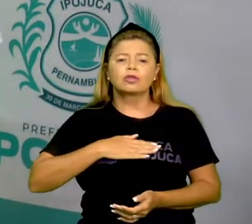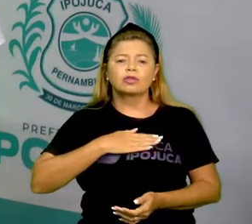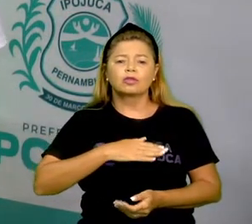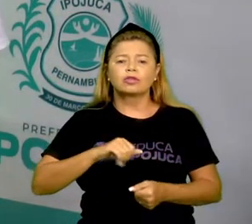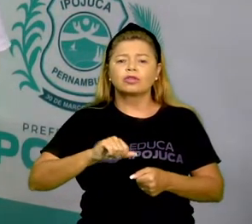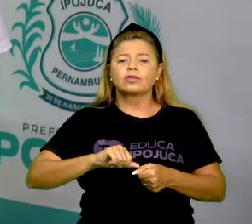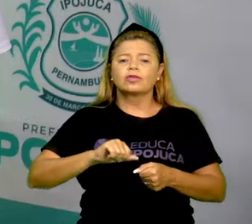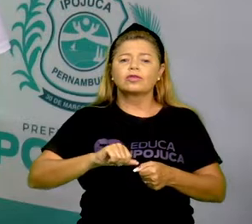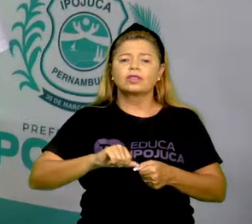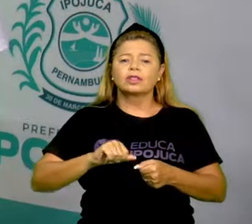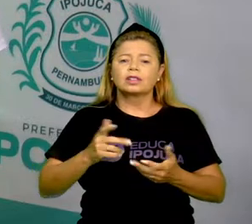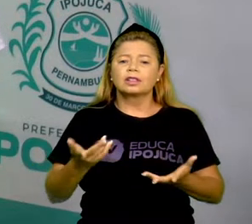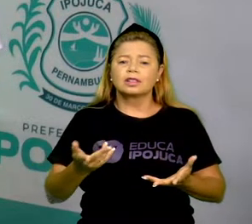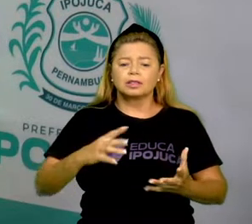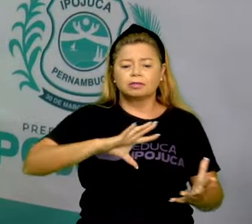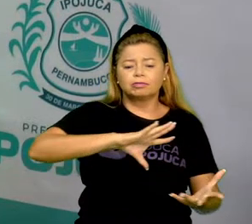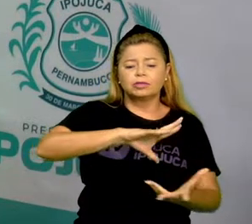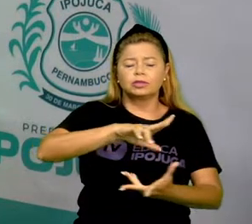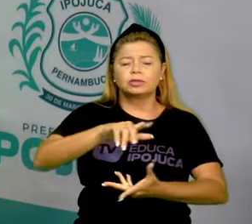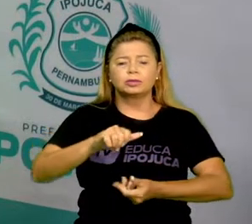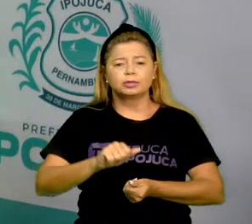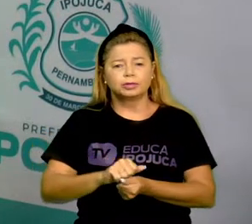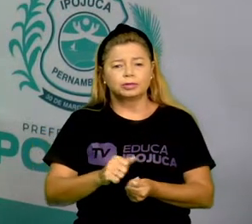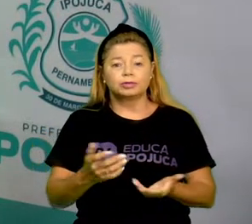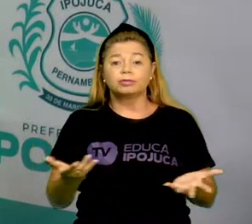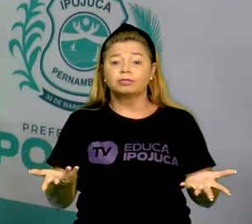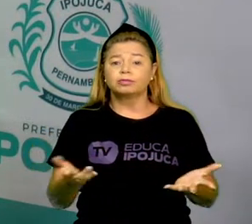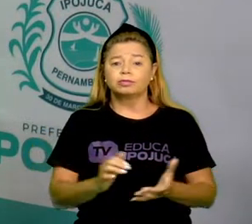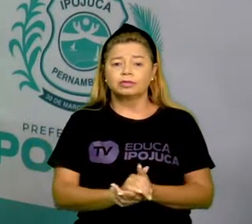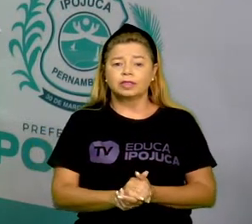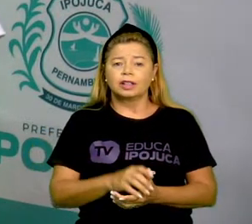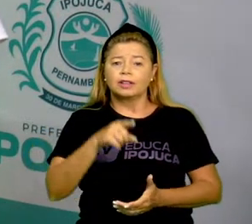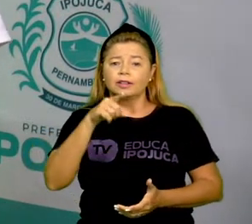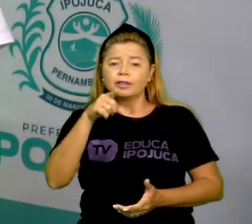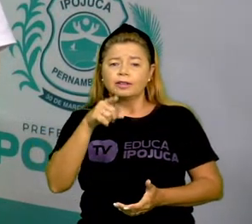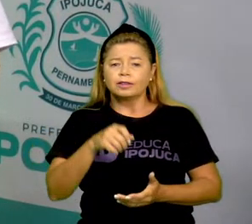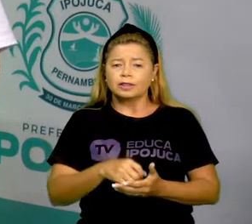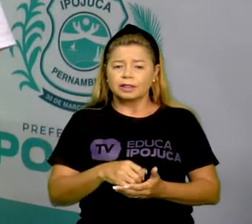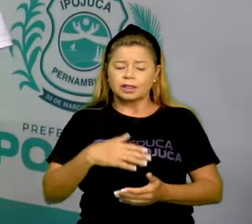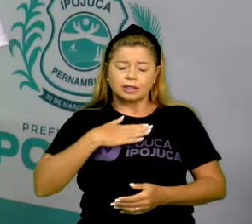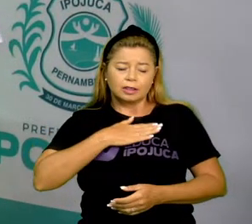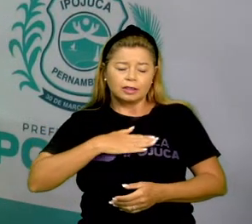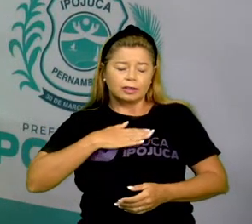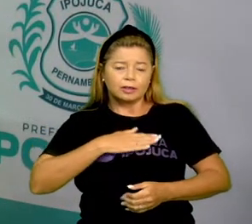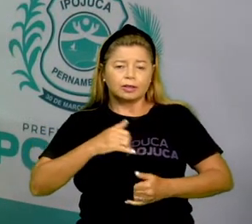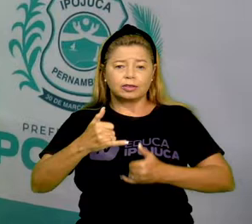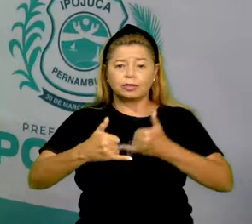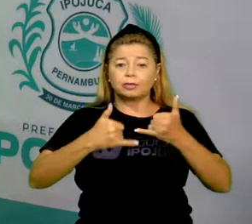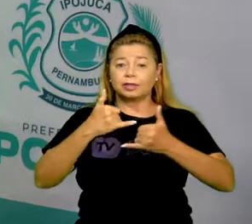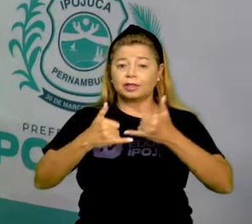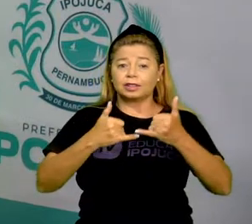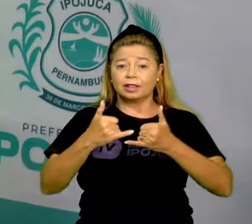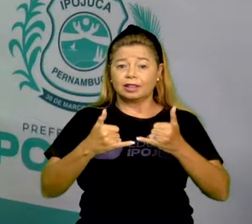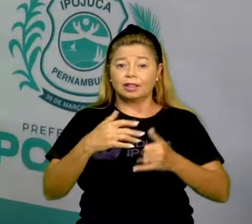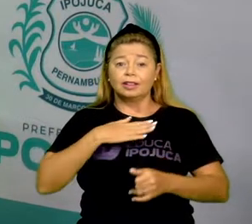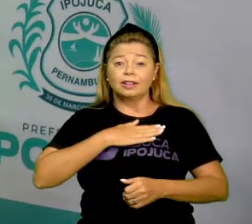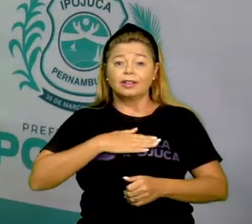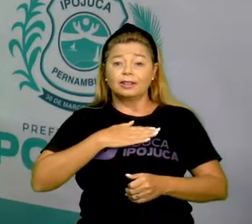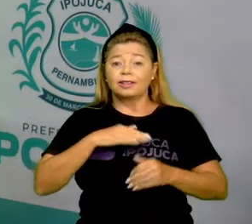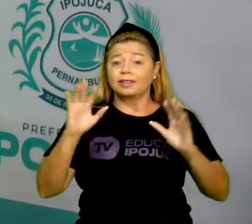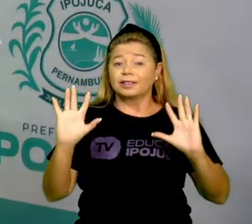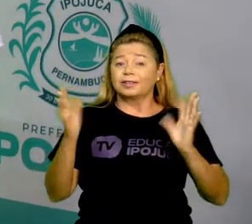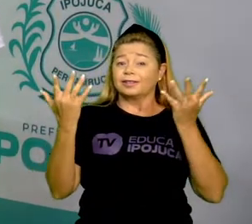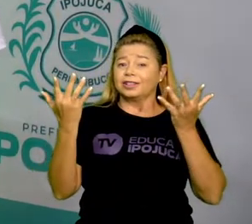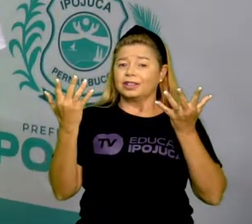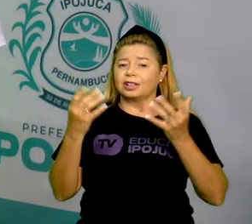planeta Terra? O você gosta de fazer? Você gosta de brincar? Gosta de festa? Gosta de